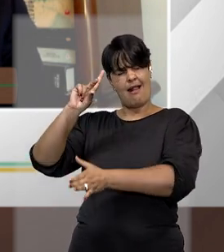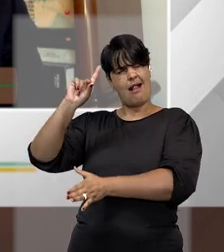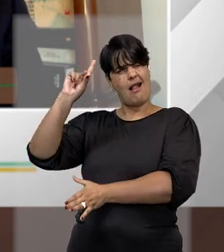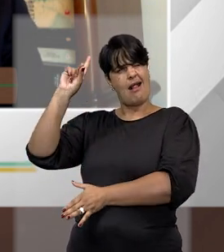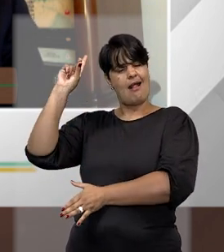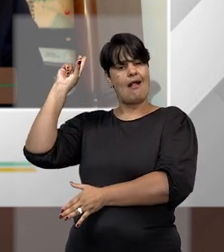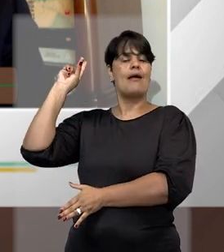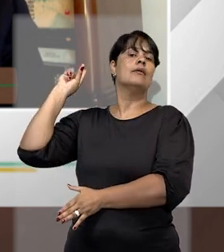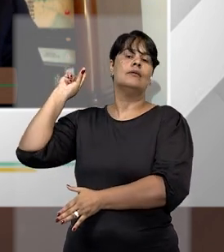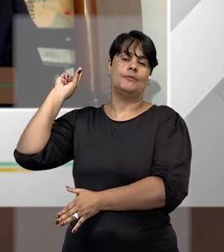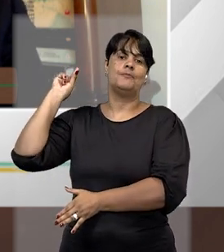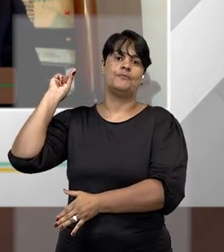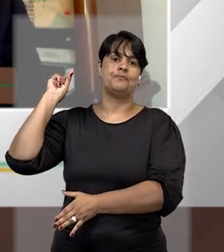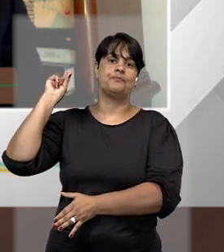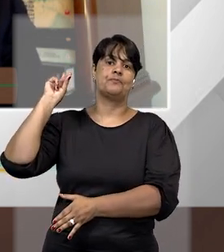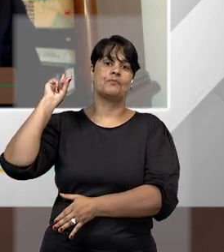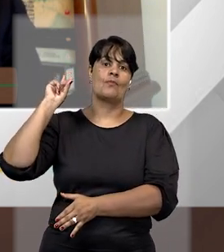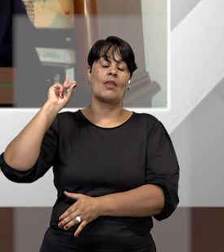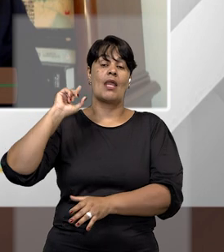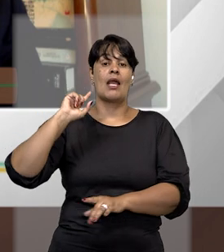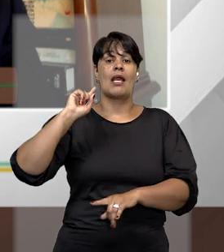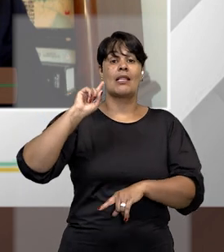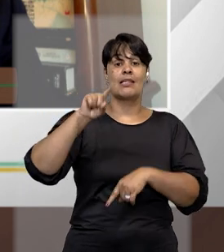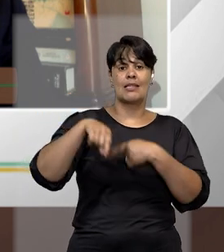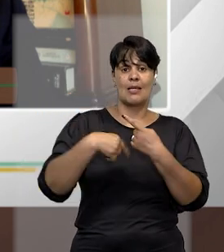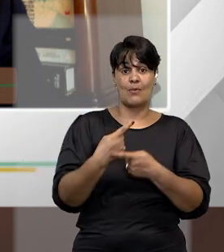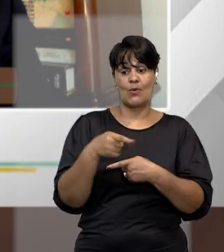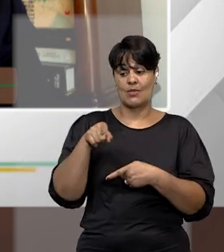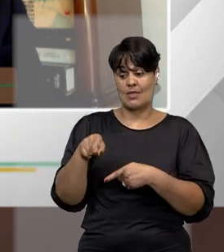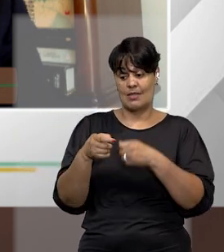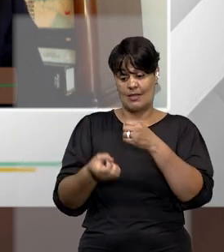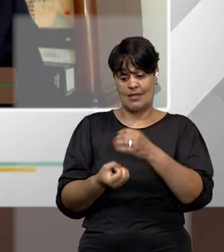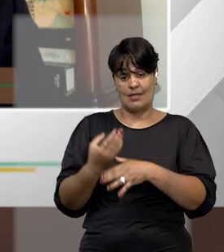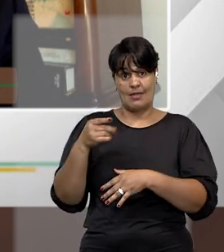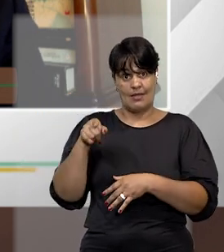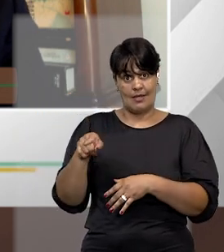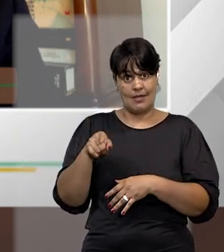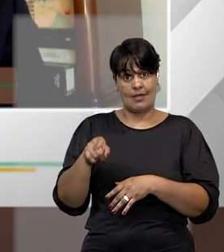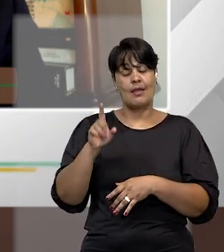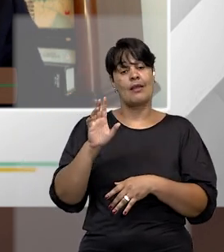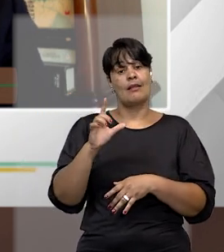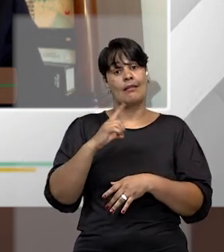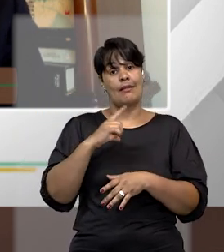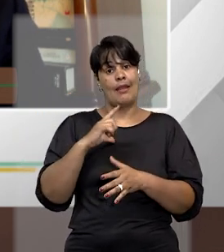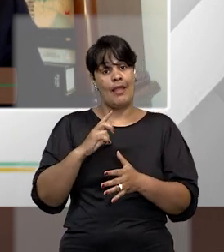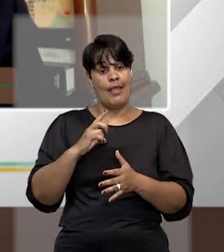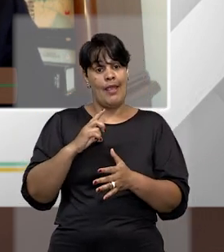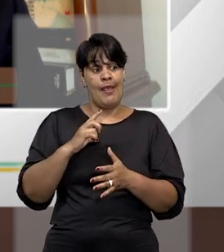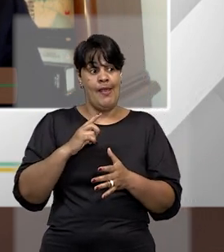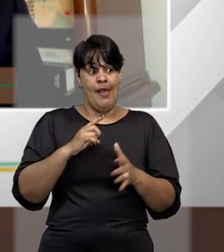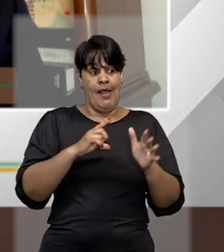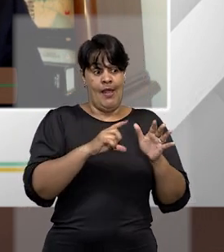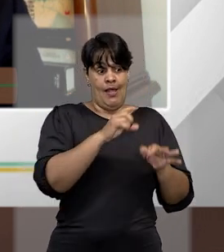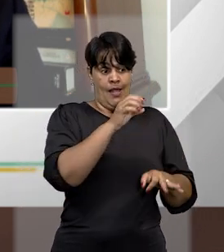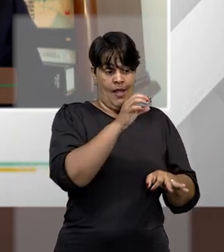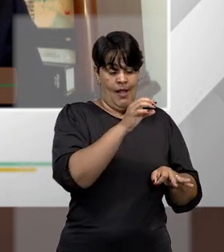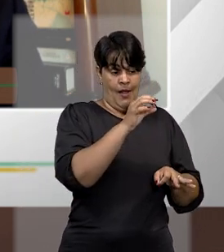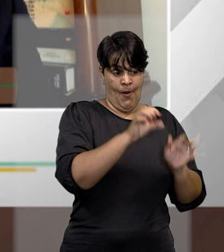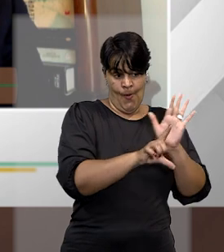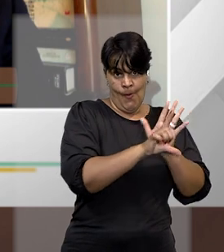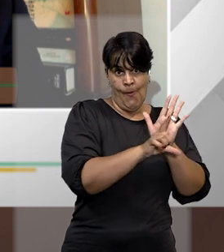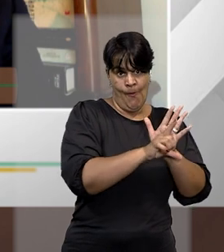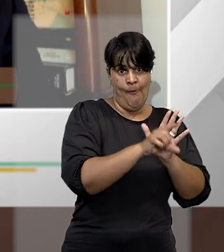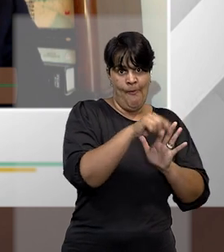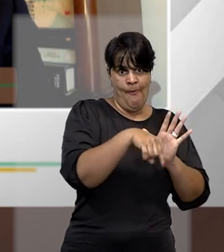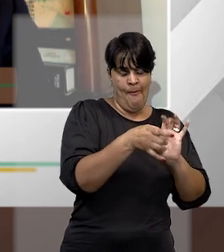certamente podem ter atingido alguns positivos do Código Penal. Então, eu fiz um, acabei fazendo um estudo nesse livro sobre o Código